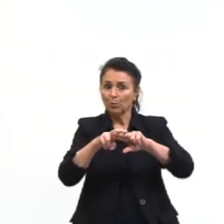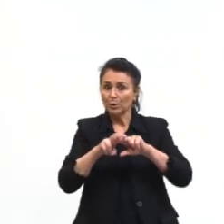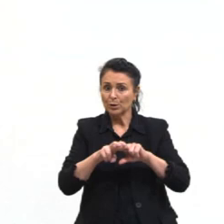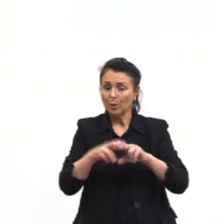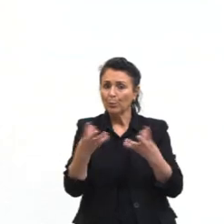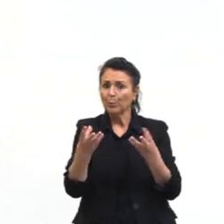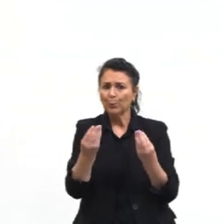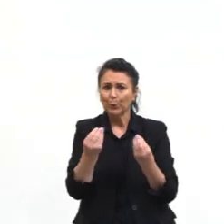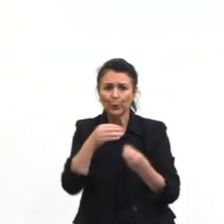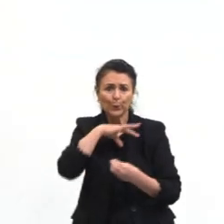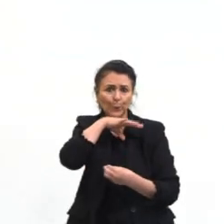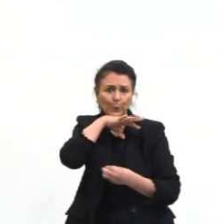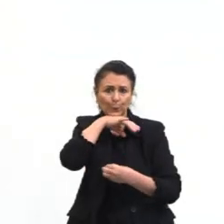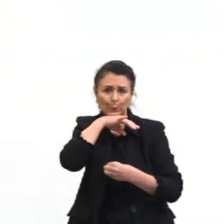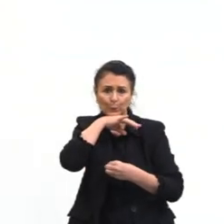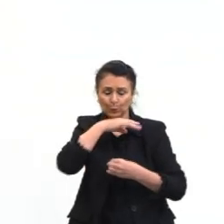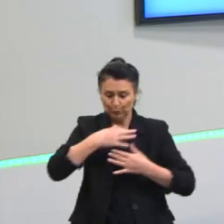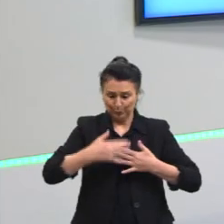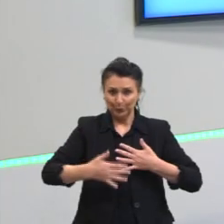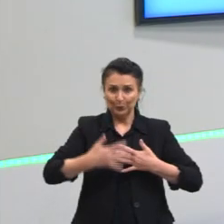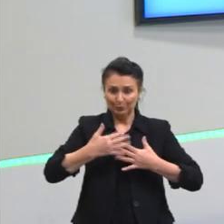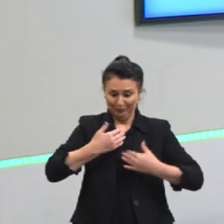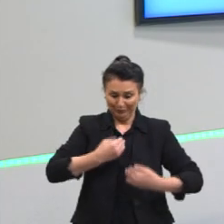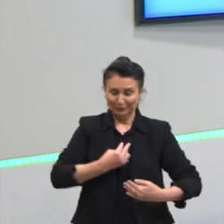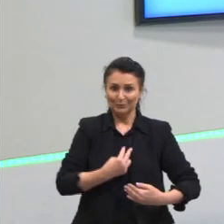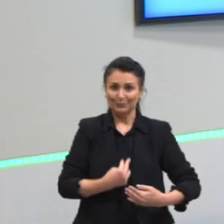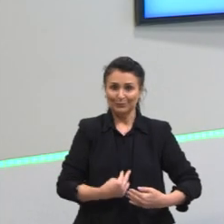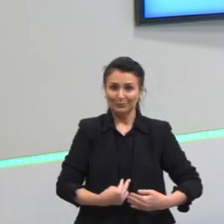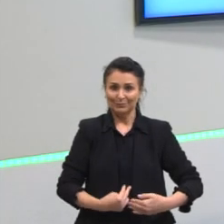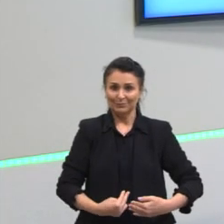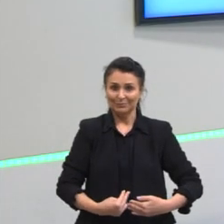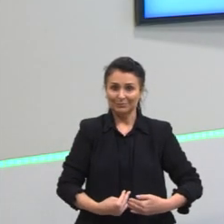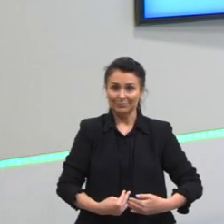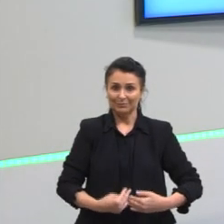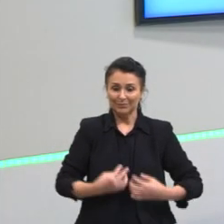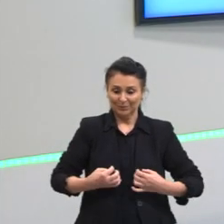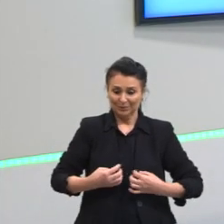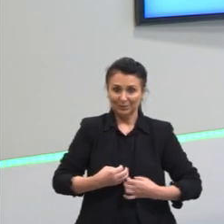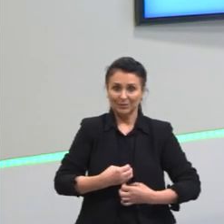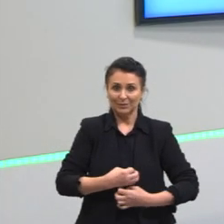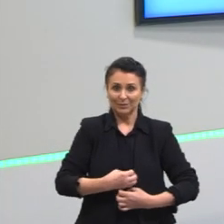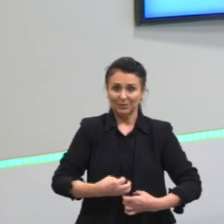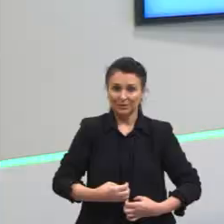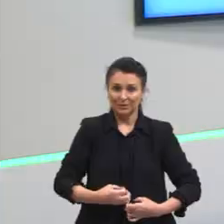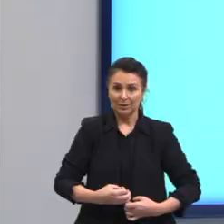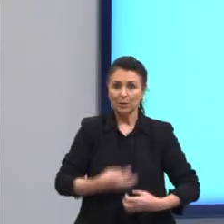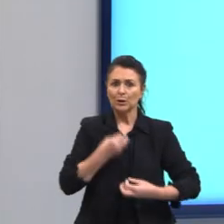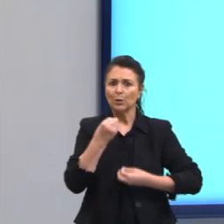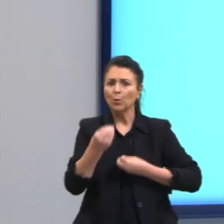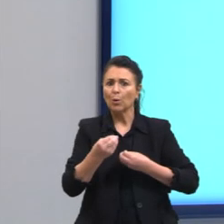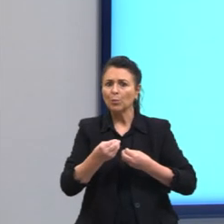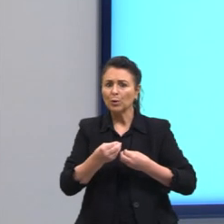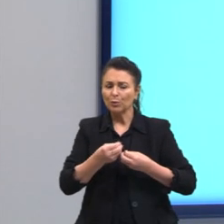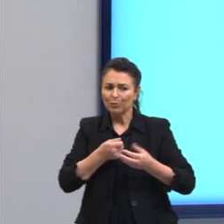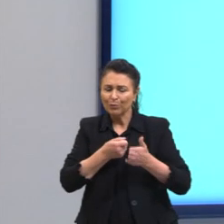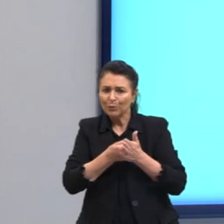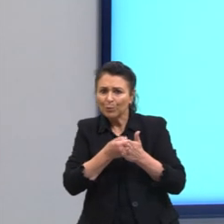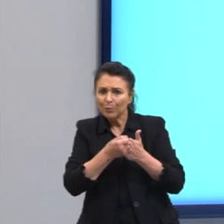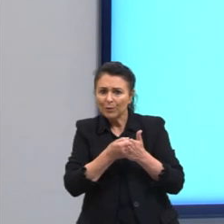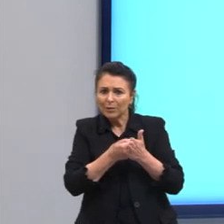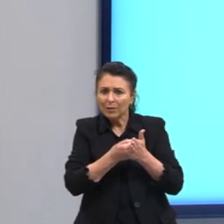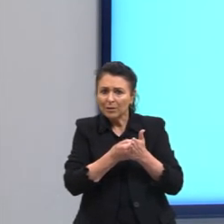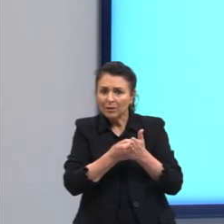o tecido do tubo digestório. Então, a forma de combate relatada